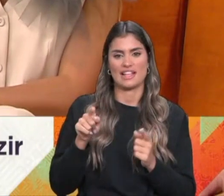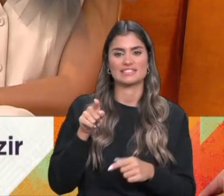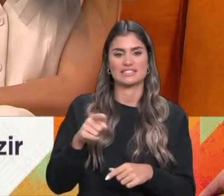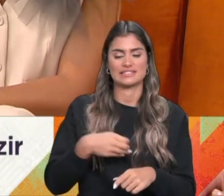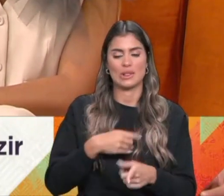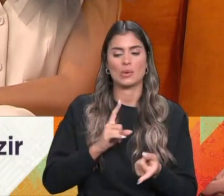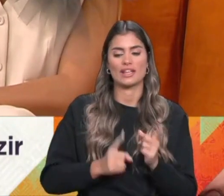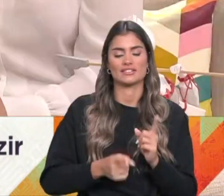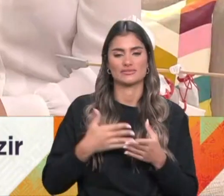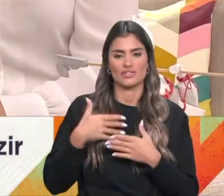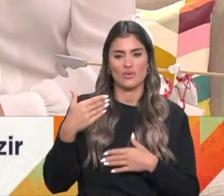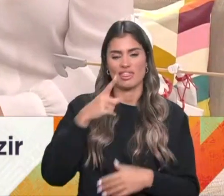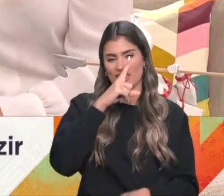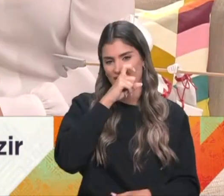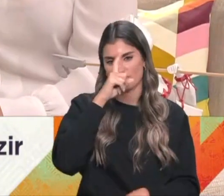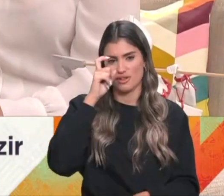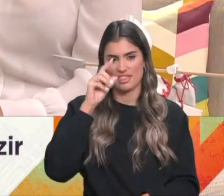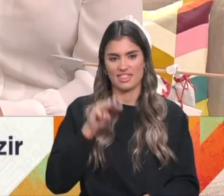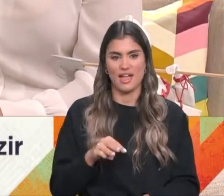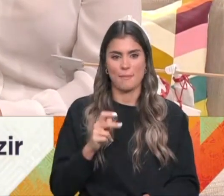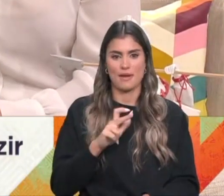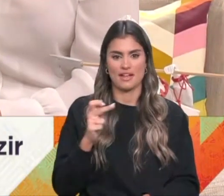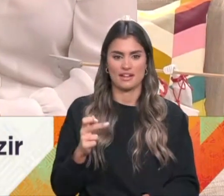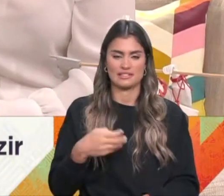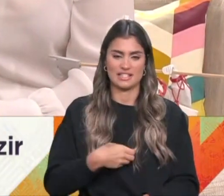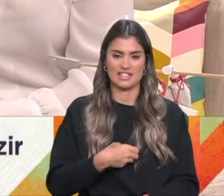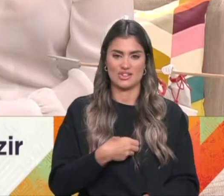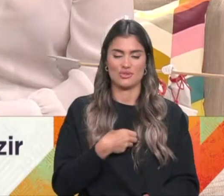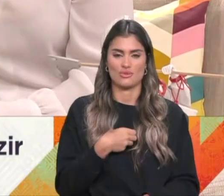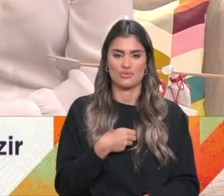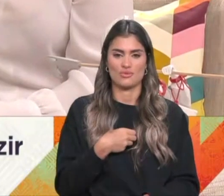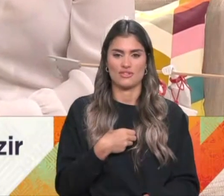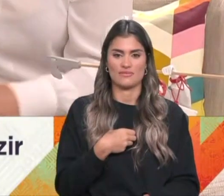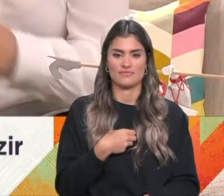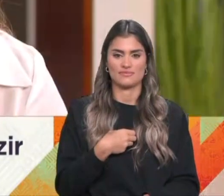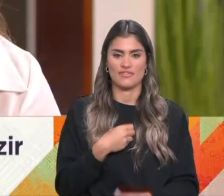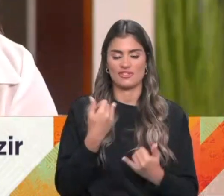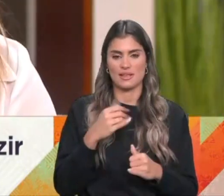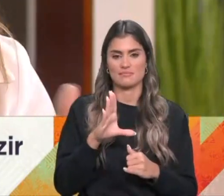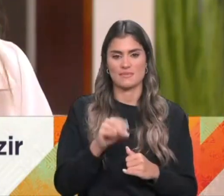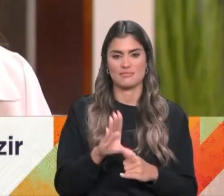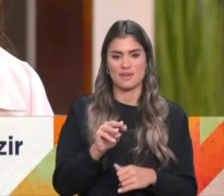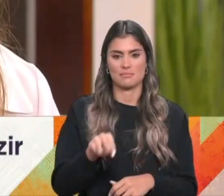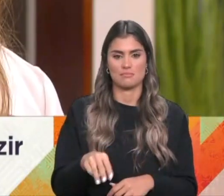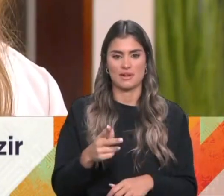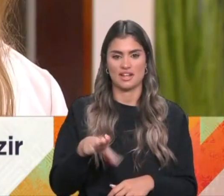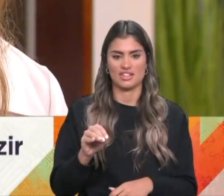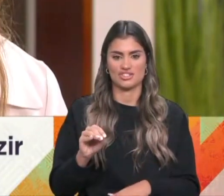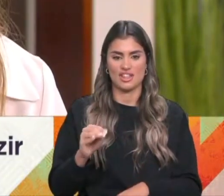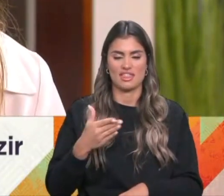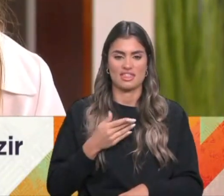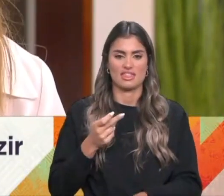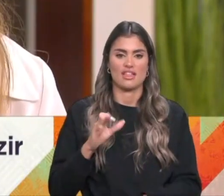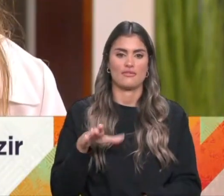O espírito, a dificuldade que a Maria da Fonte teve, a felicidade de ter outras Marias da Fonte que juntas organizaram